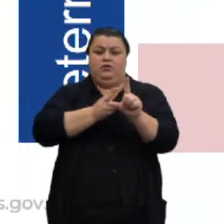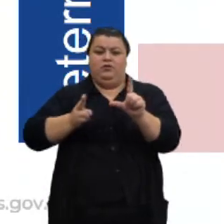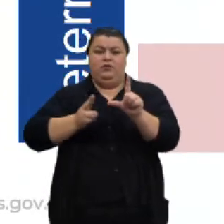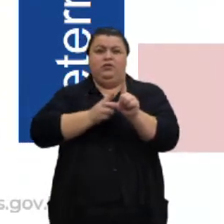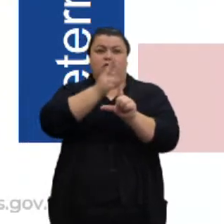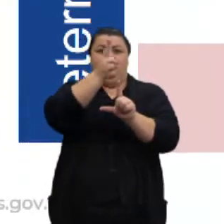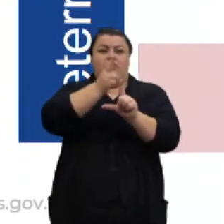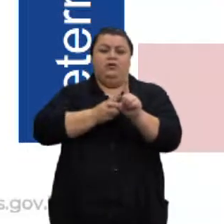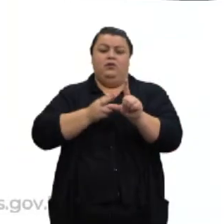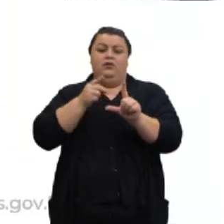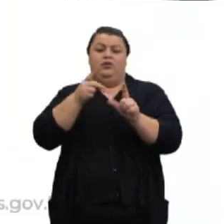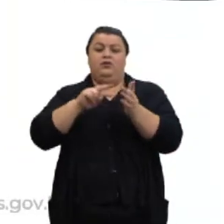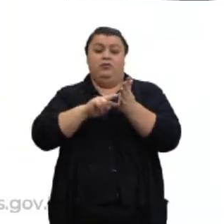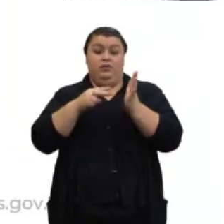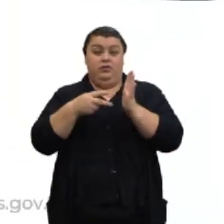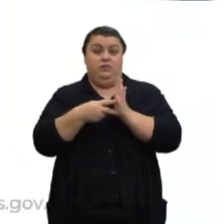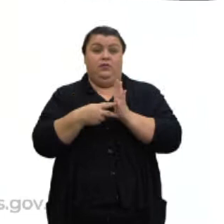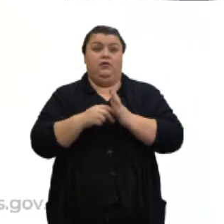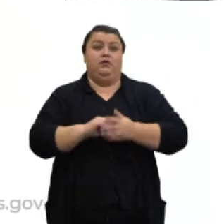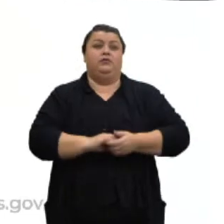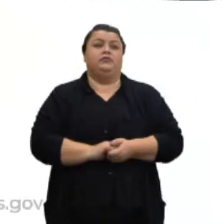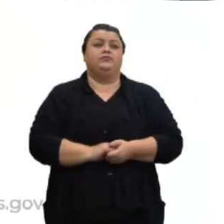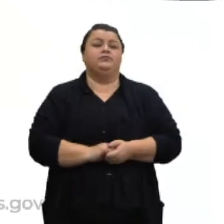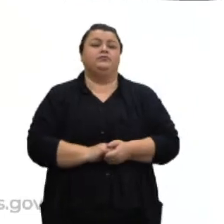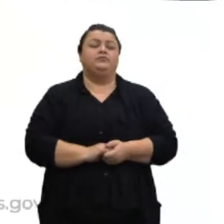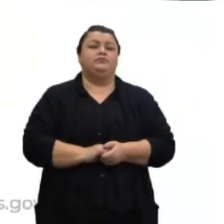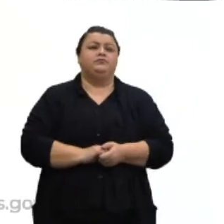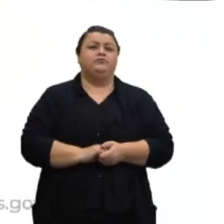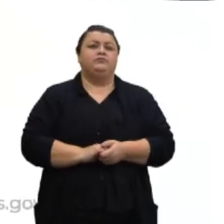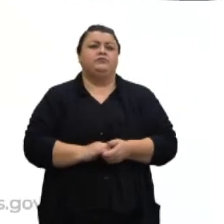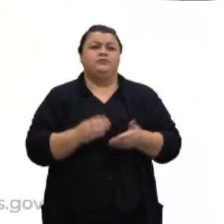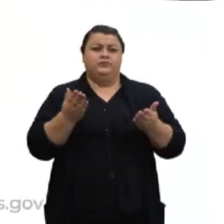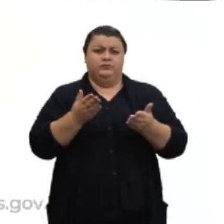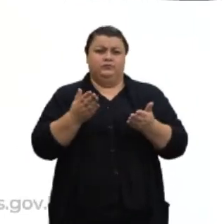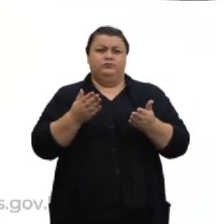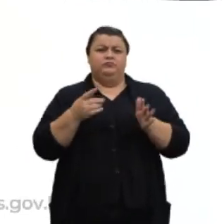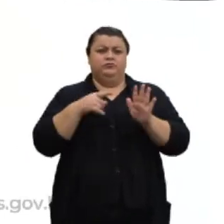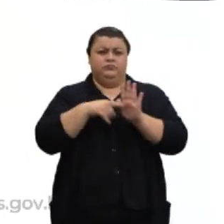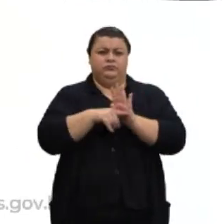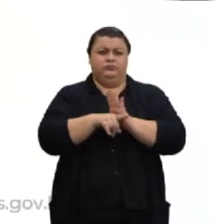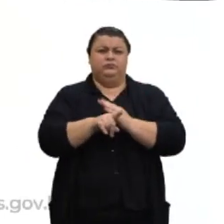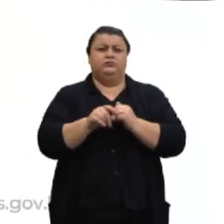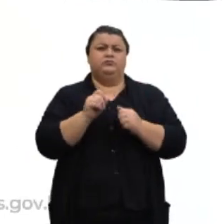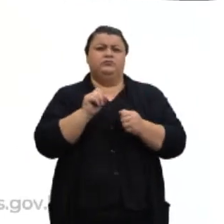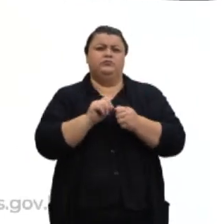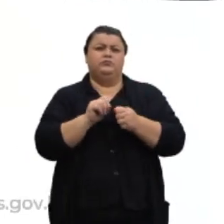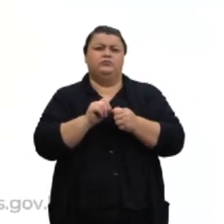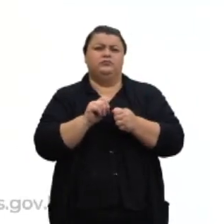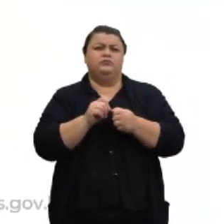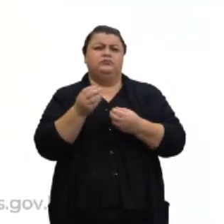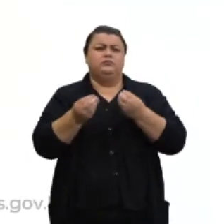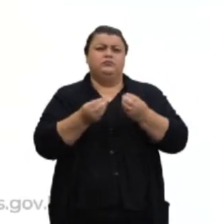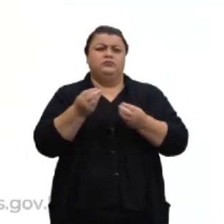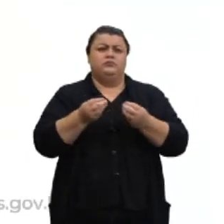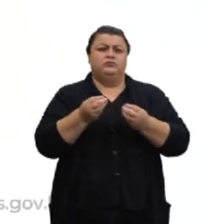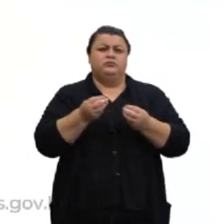nesse sentido. Vamos a uma questãozinha para nós aplicarmos esses conceitos.